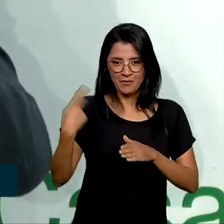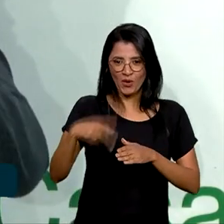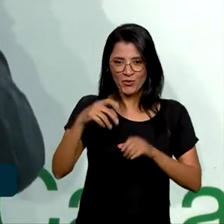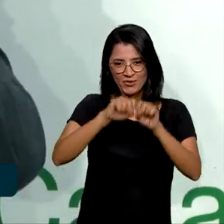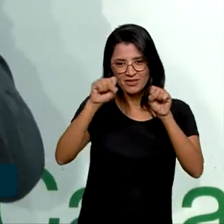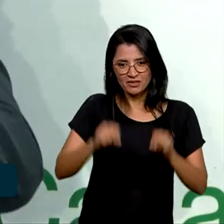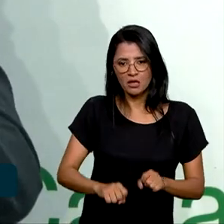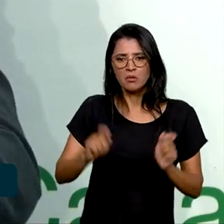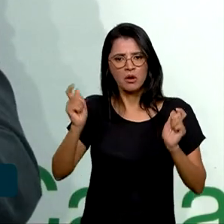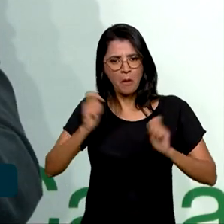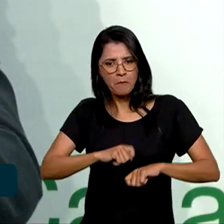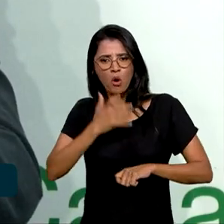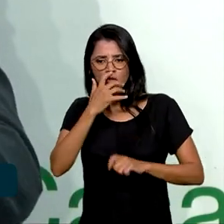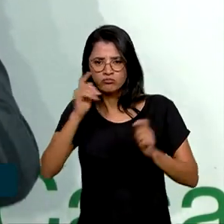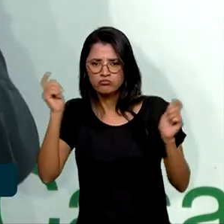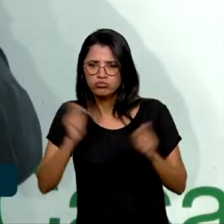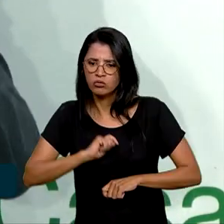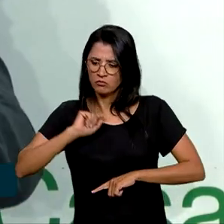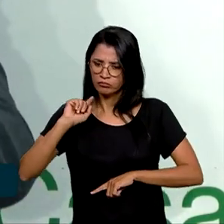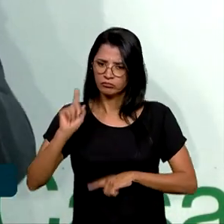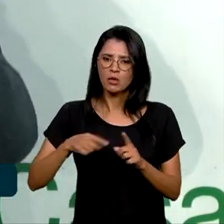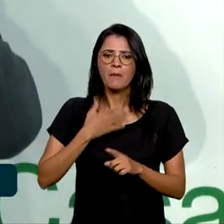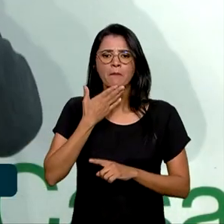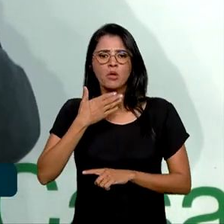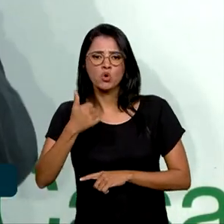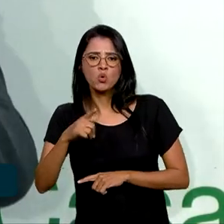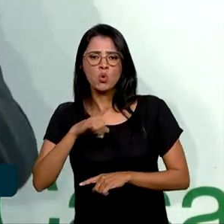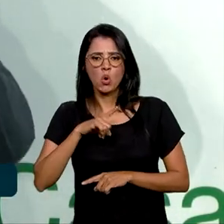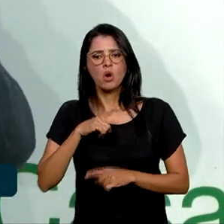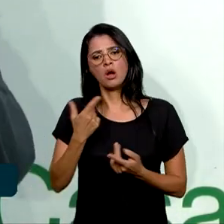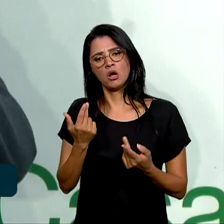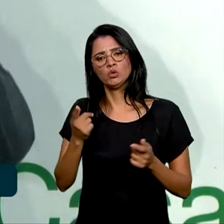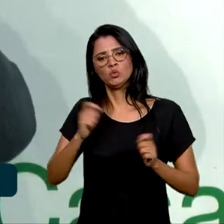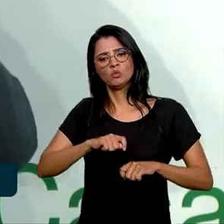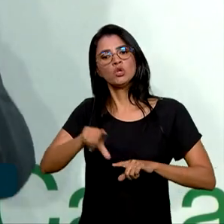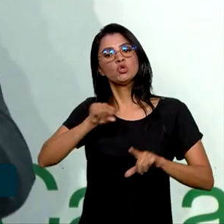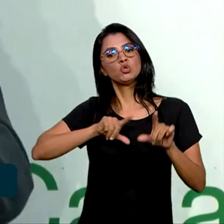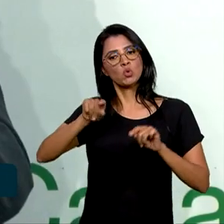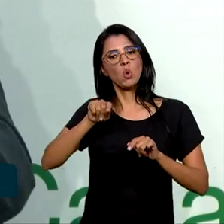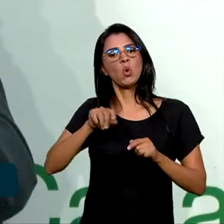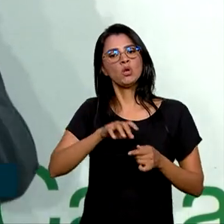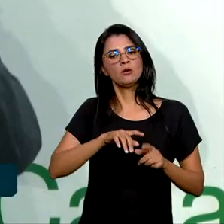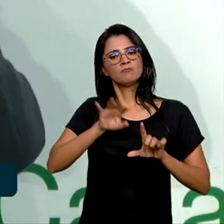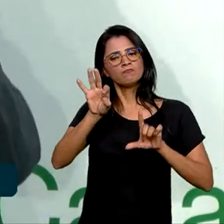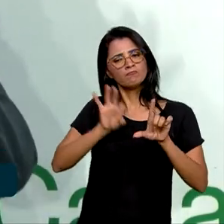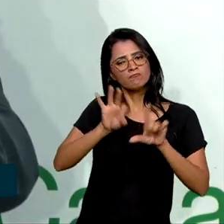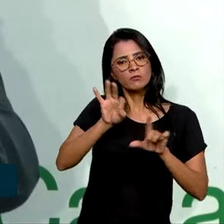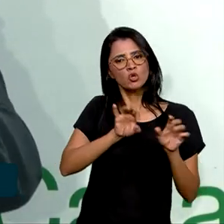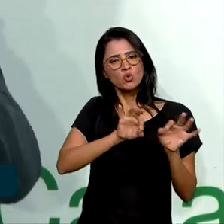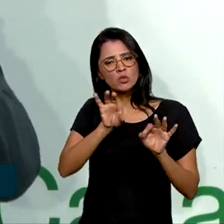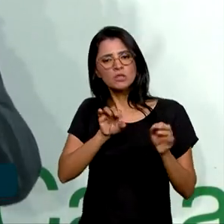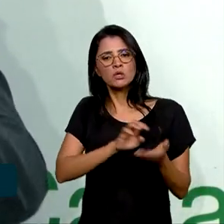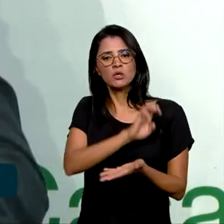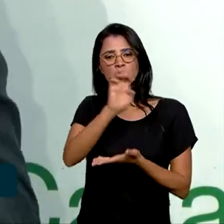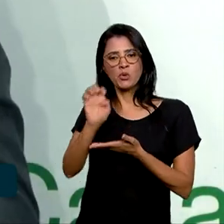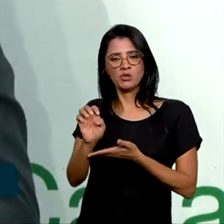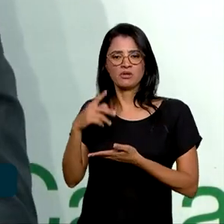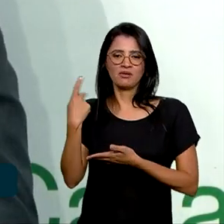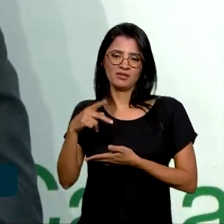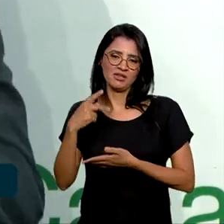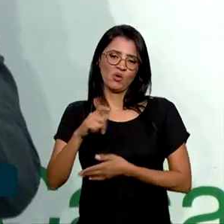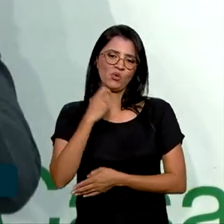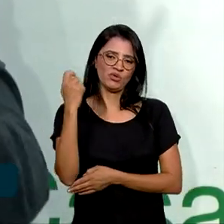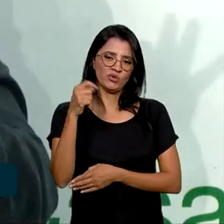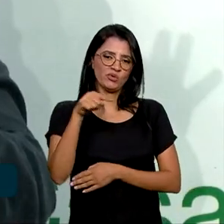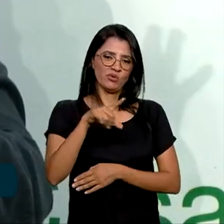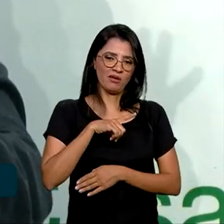possa ser potencializado e viabilizado como uma grande alternativa de logística da exportação do estado do Rio Grande do